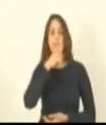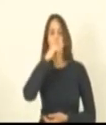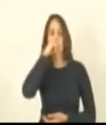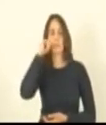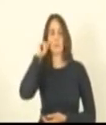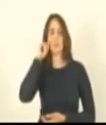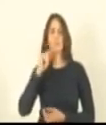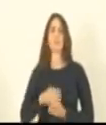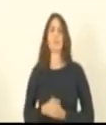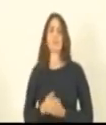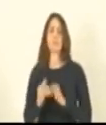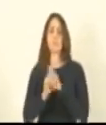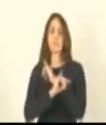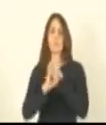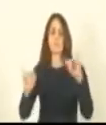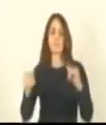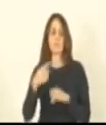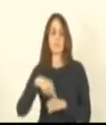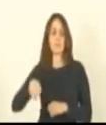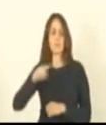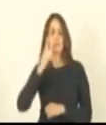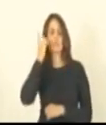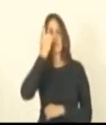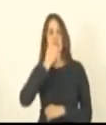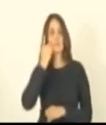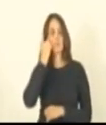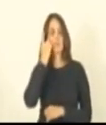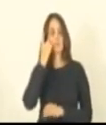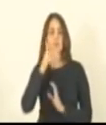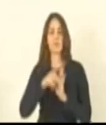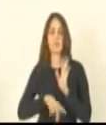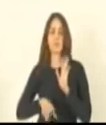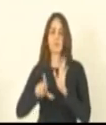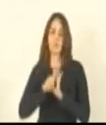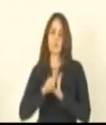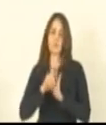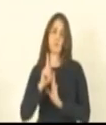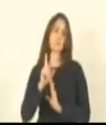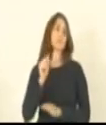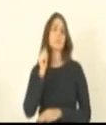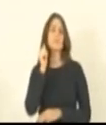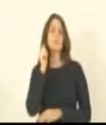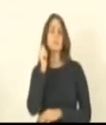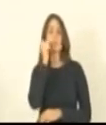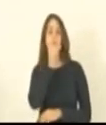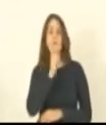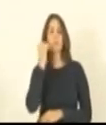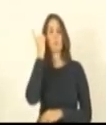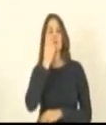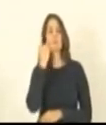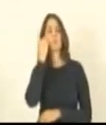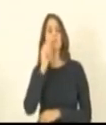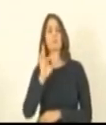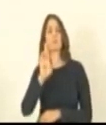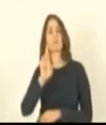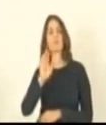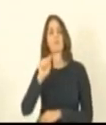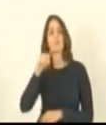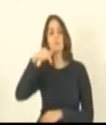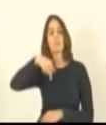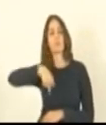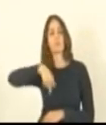formar os nobres nobres deputados que esse projeto de lei da deputada nobre deputada Raquel Lessa